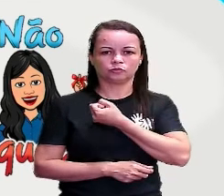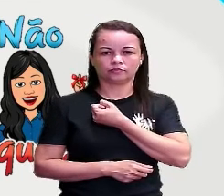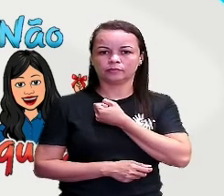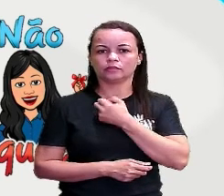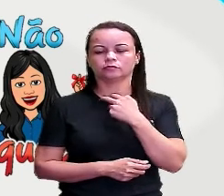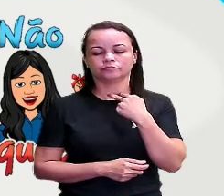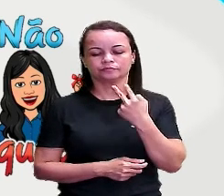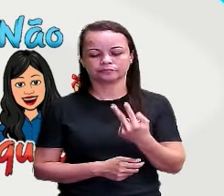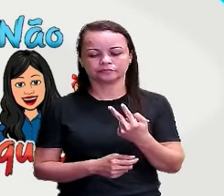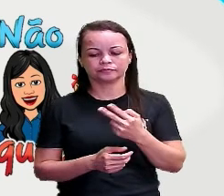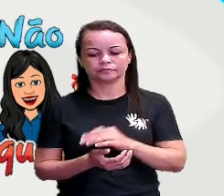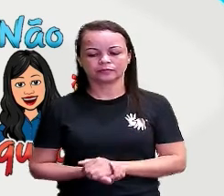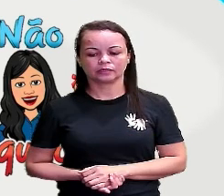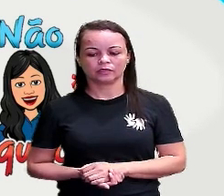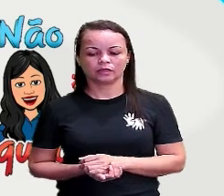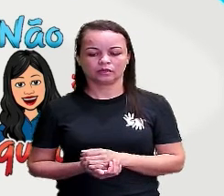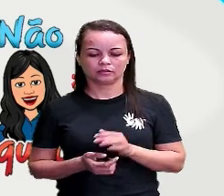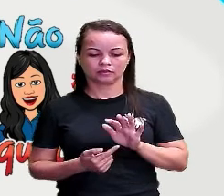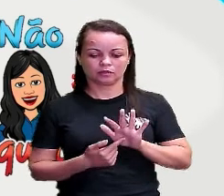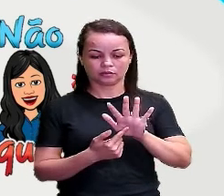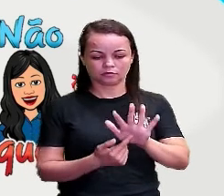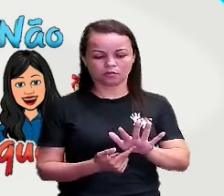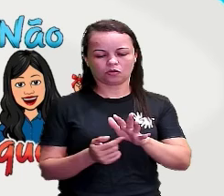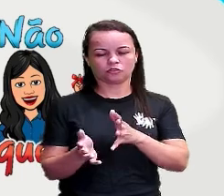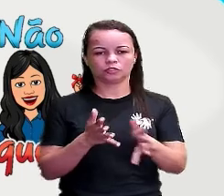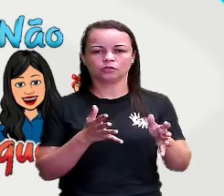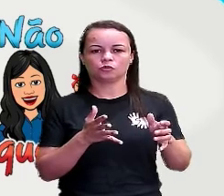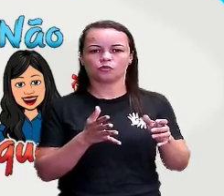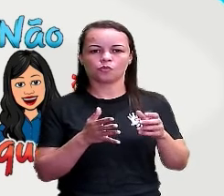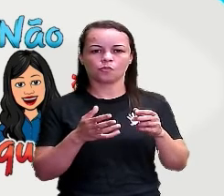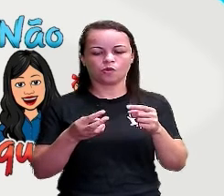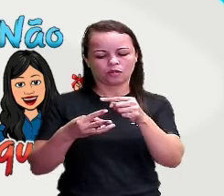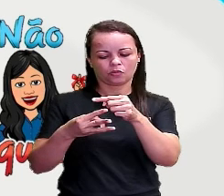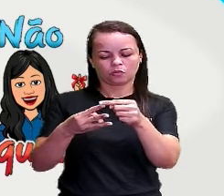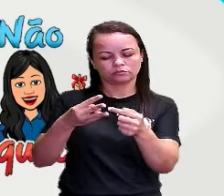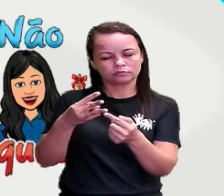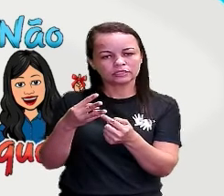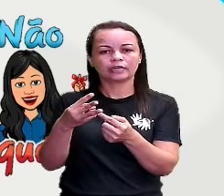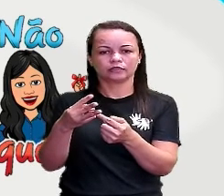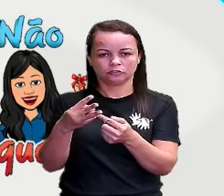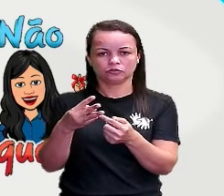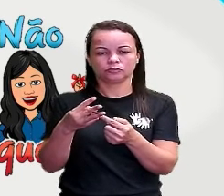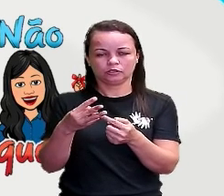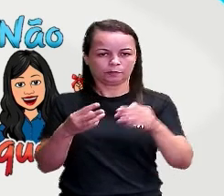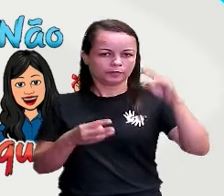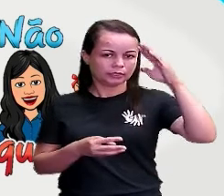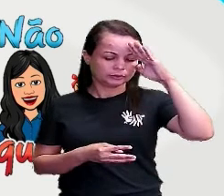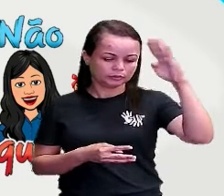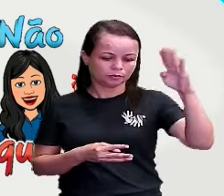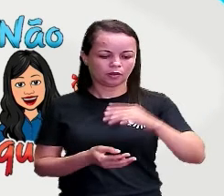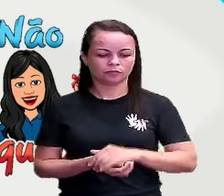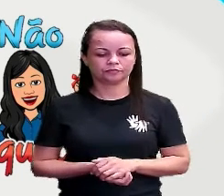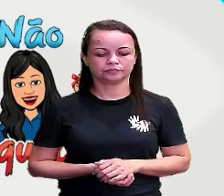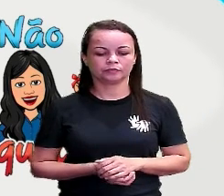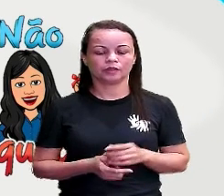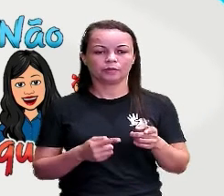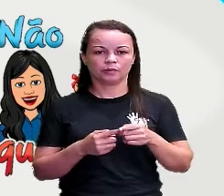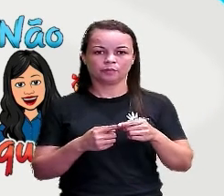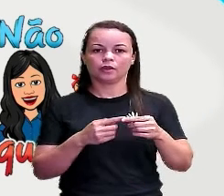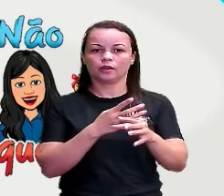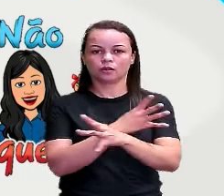Aparece estruturada numa ordem convencionada. Então, existem três conjugações principais. A primeira